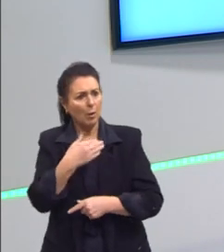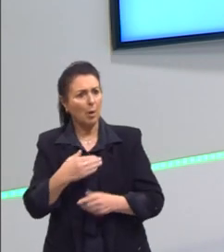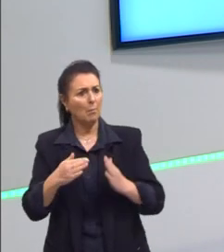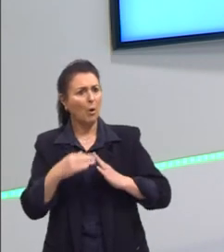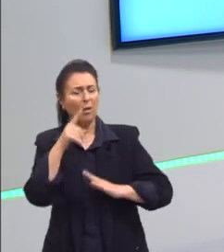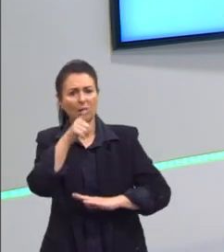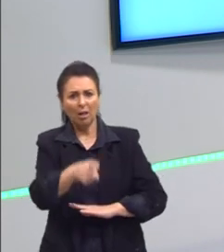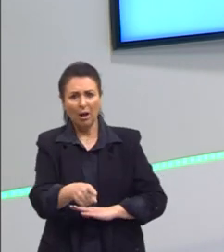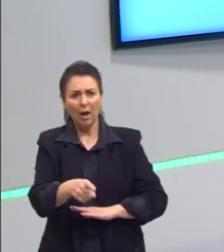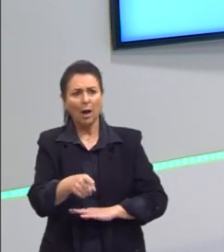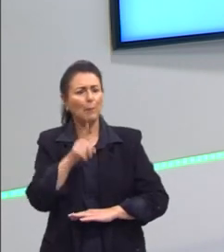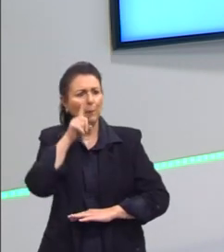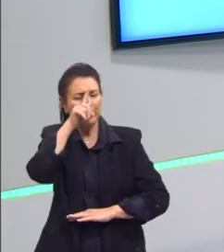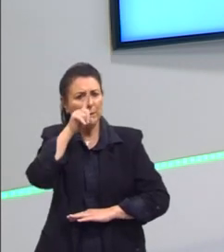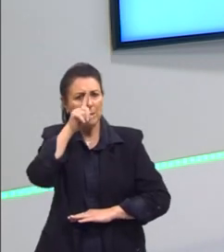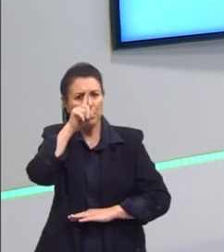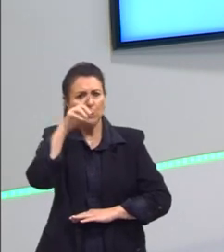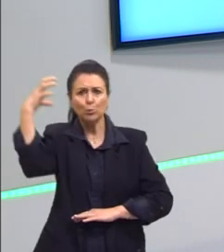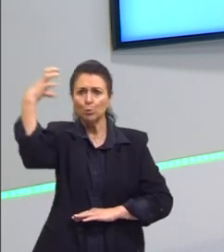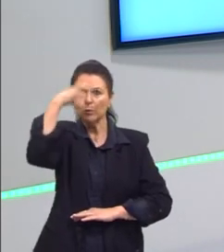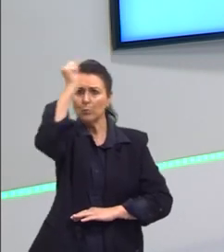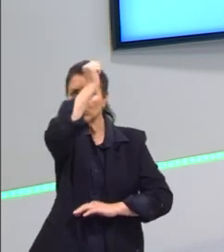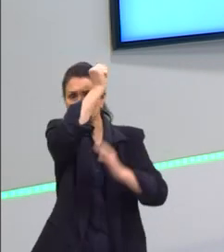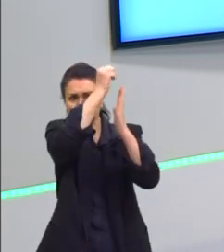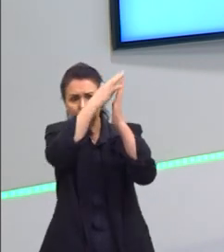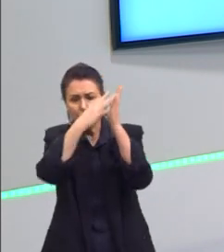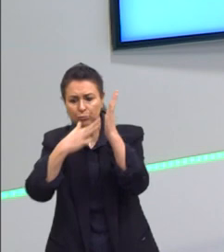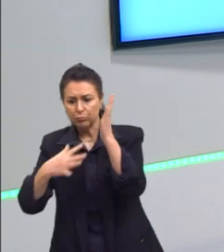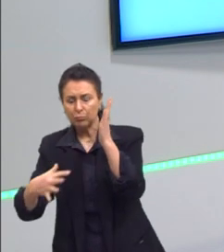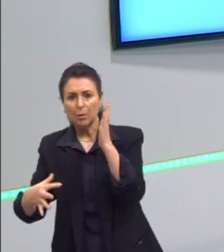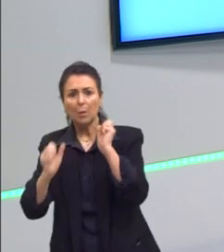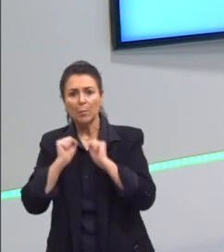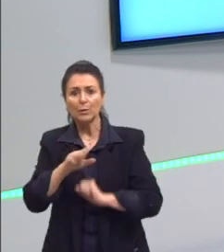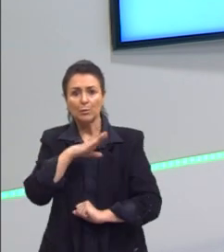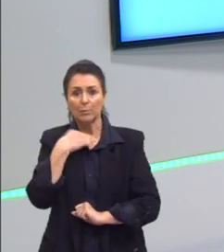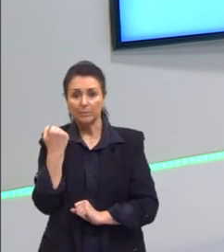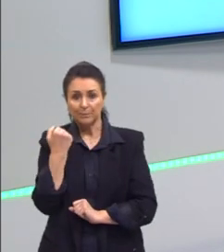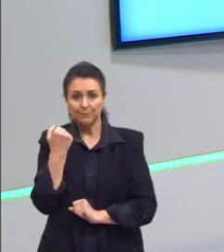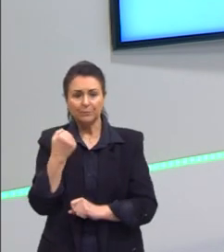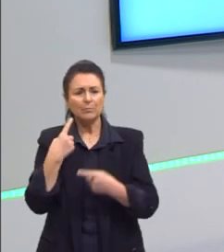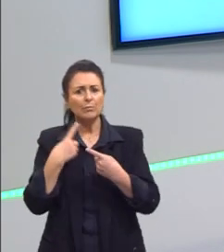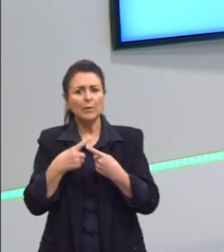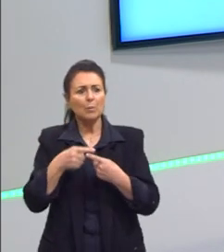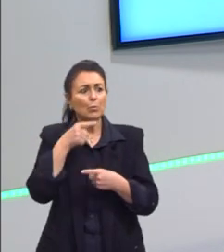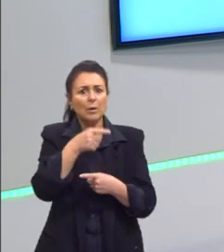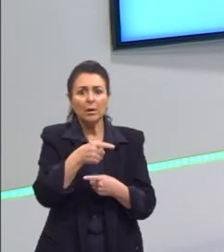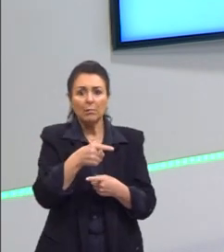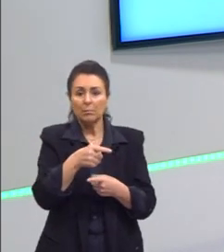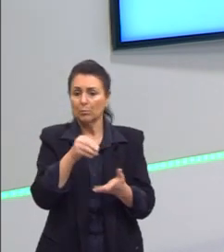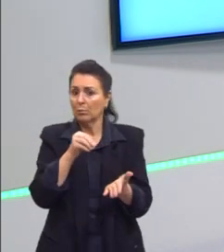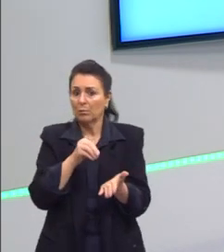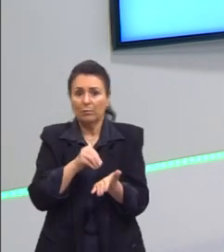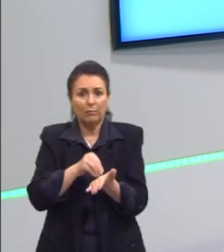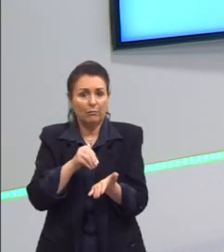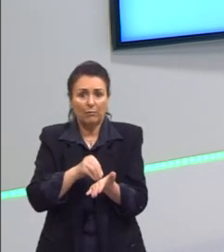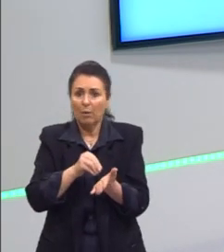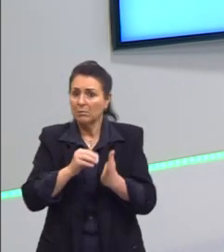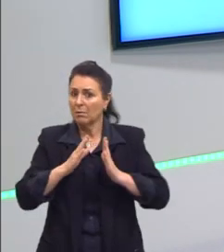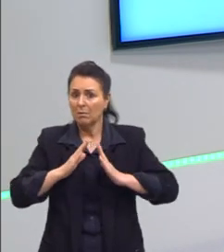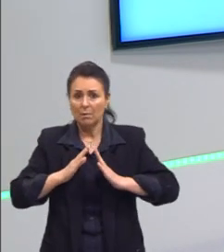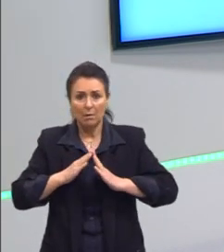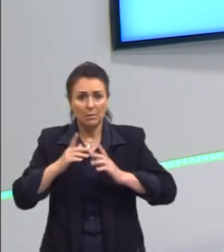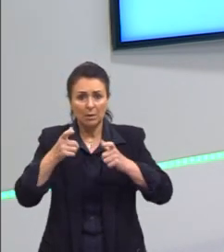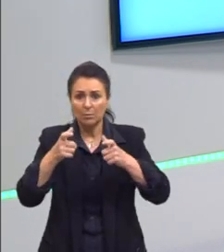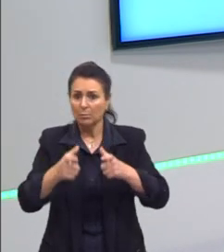pode desabar, as pessoas podem morrer soterradas. Essas populações geralmente vão aí por uma falta de opção de onde morar